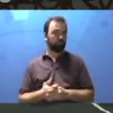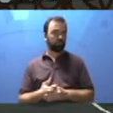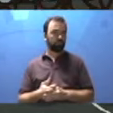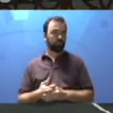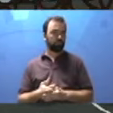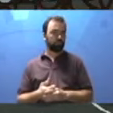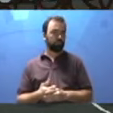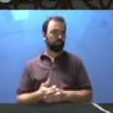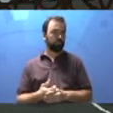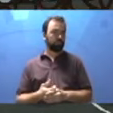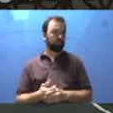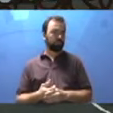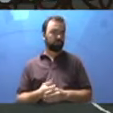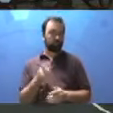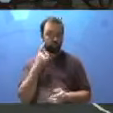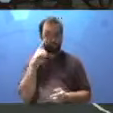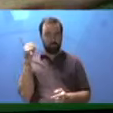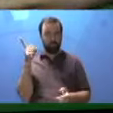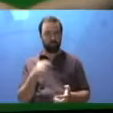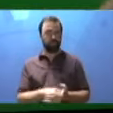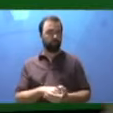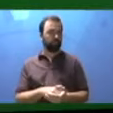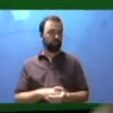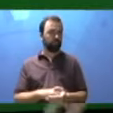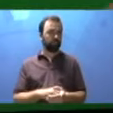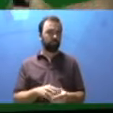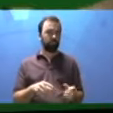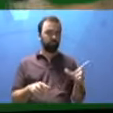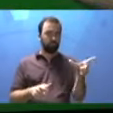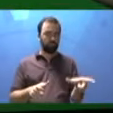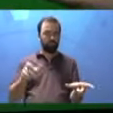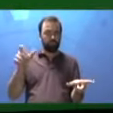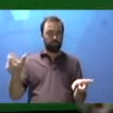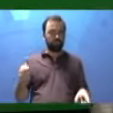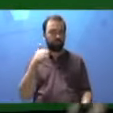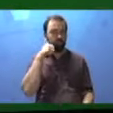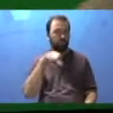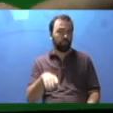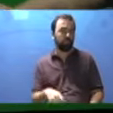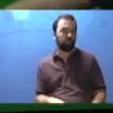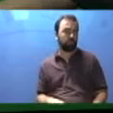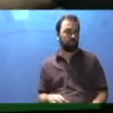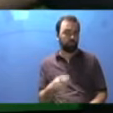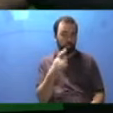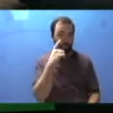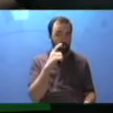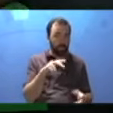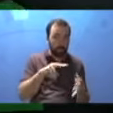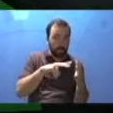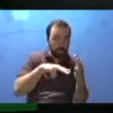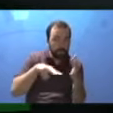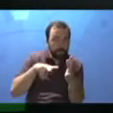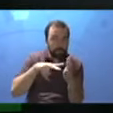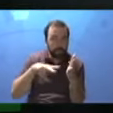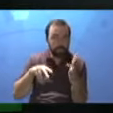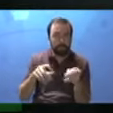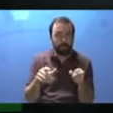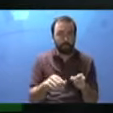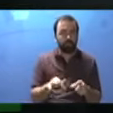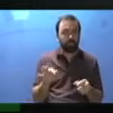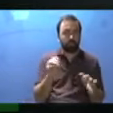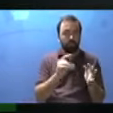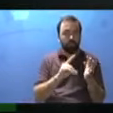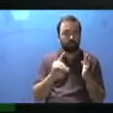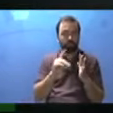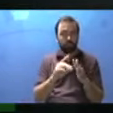A planta baixa da escola. Olha lá. Vitória e Maria. Elas estão olhando a planta baixa de um shopping.